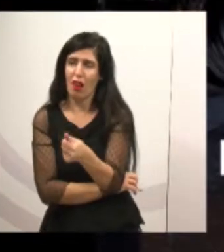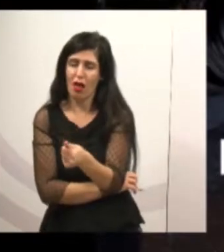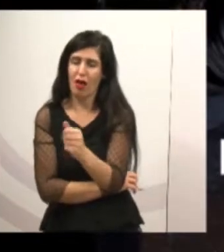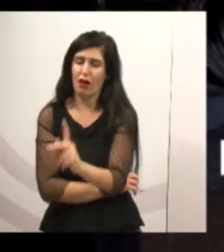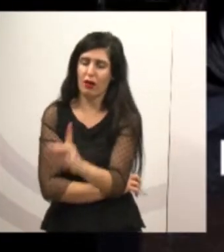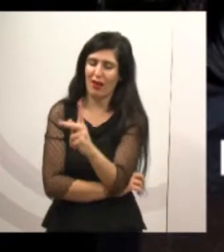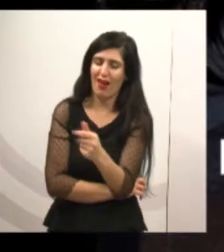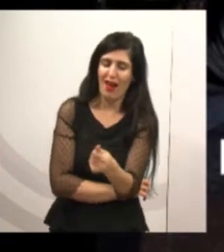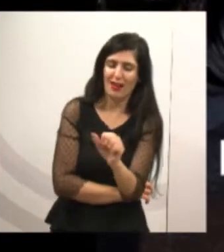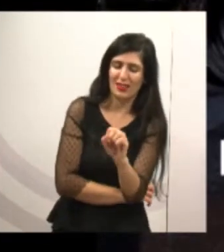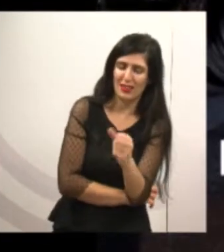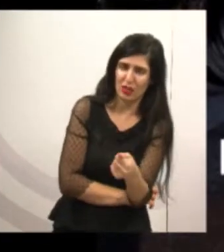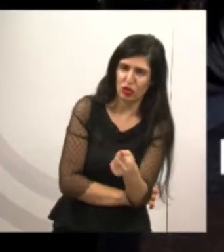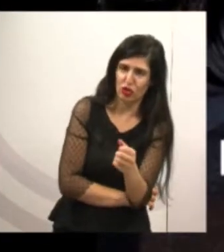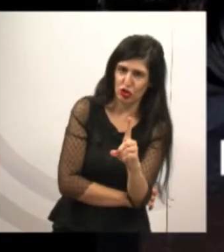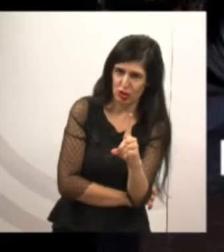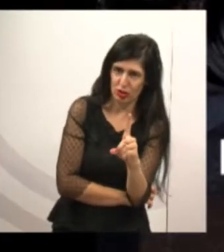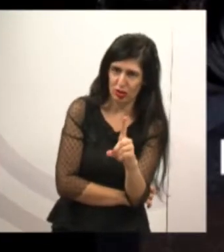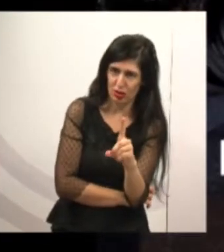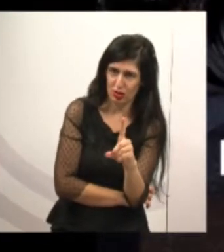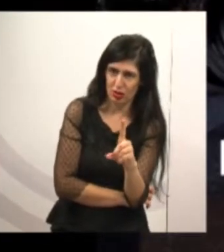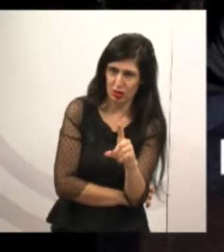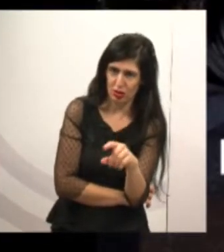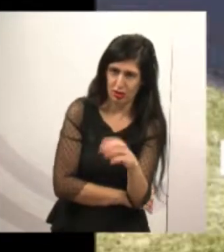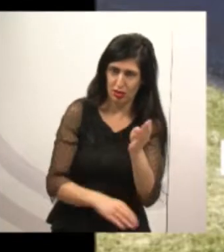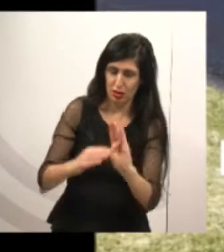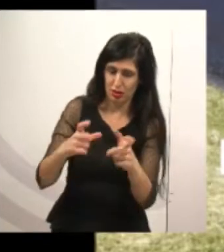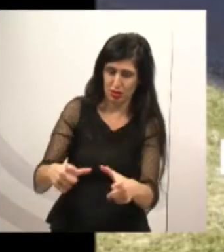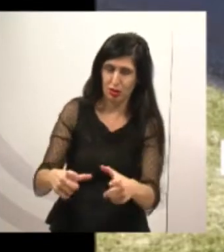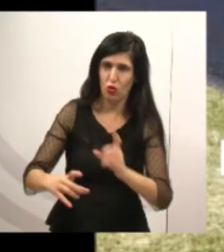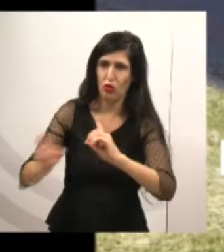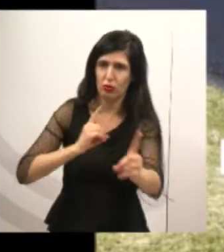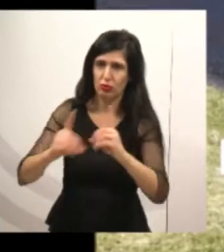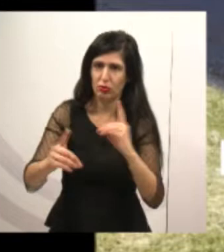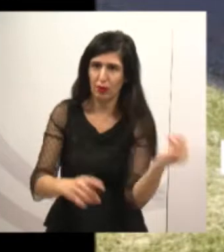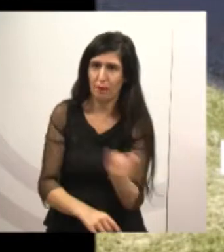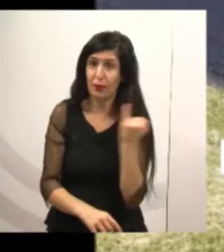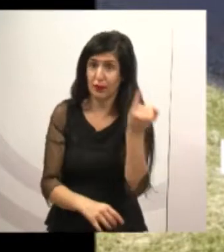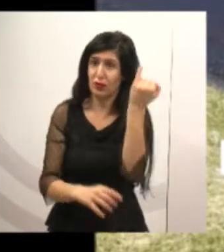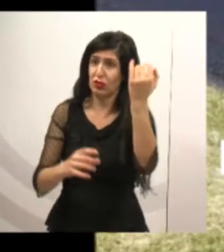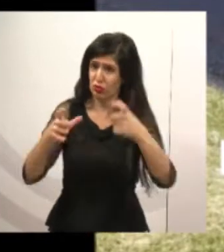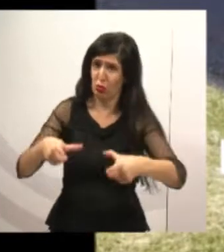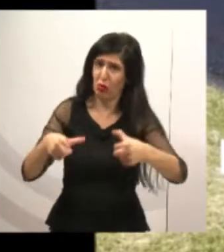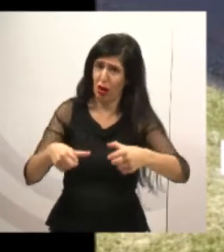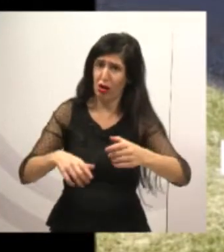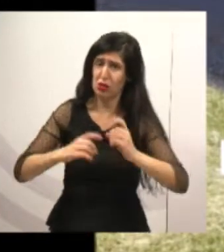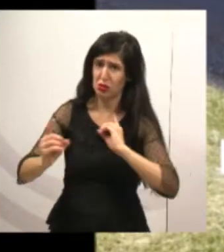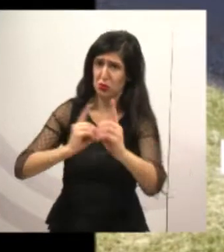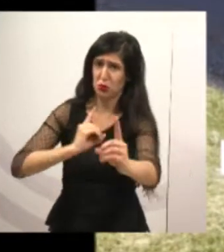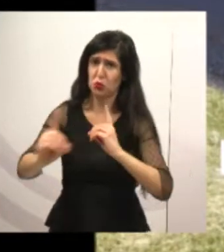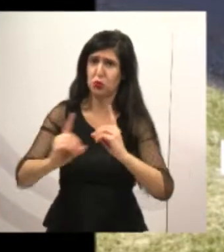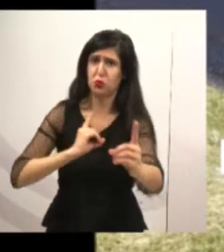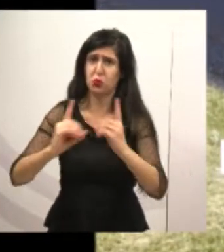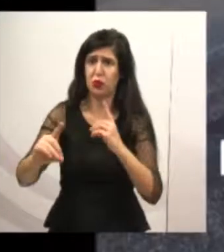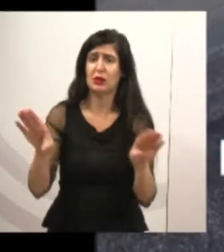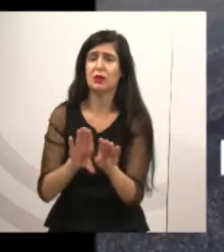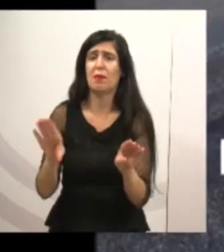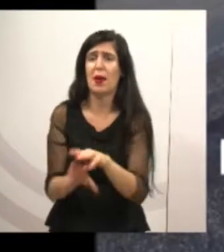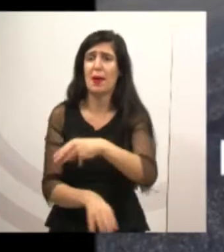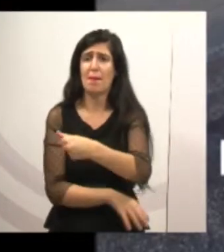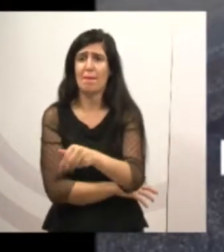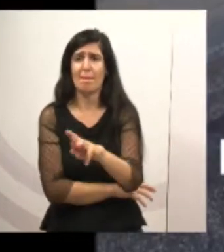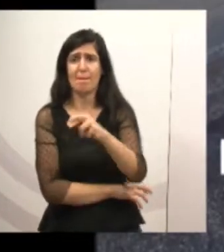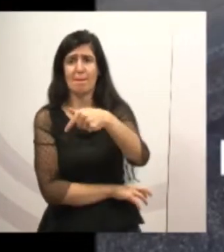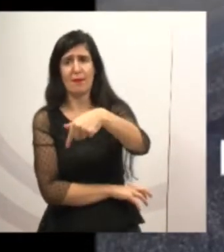no Jardim Santa Maria. Uma via também de importante ligação ali. Além do Jardim Marquês também, que